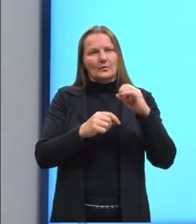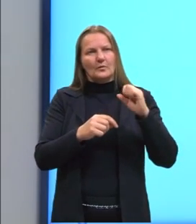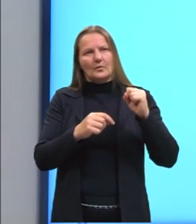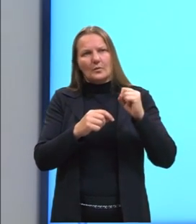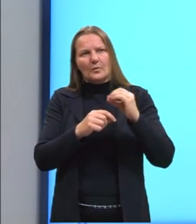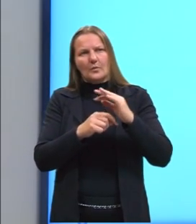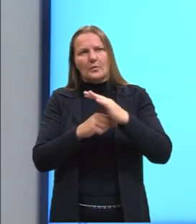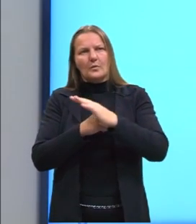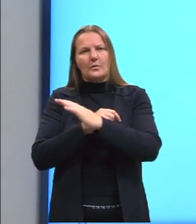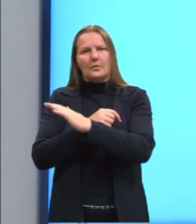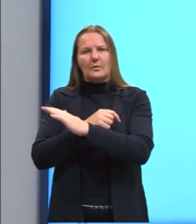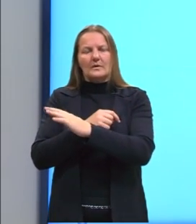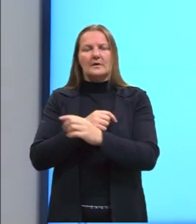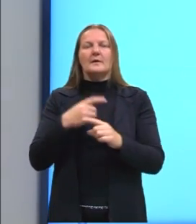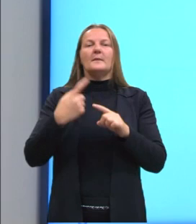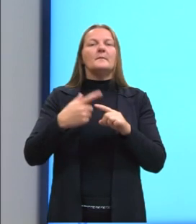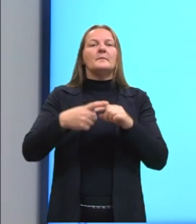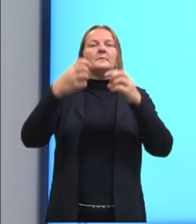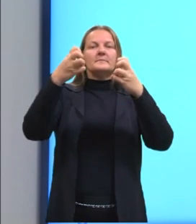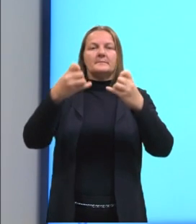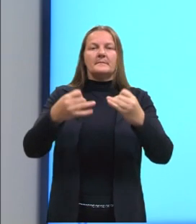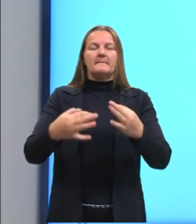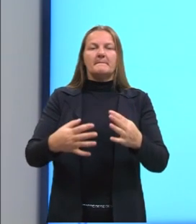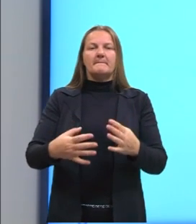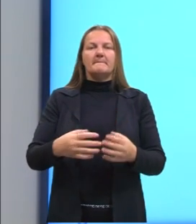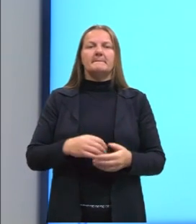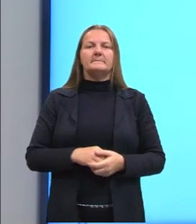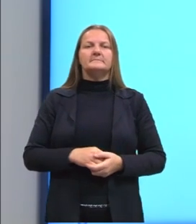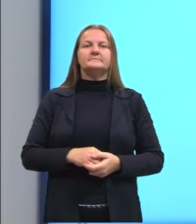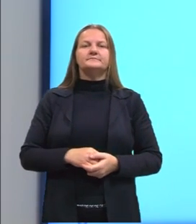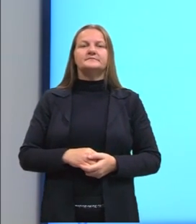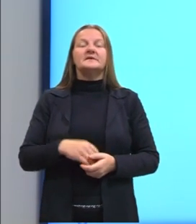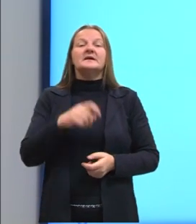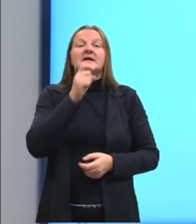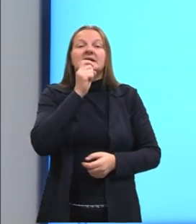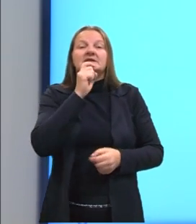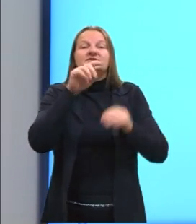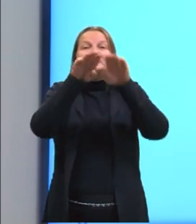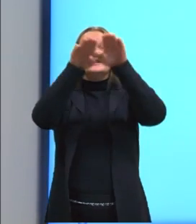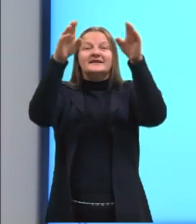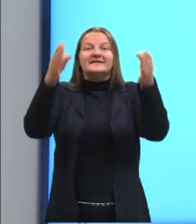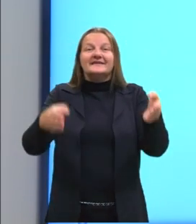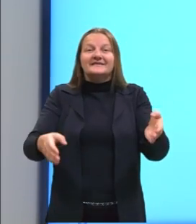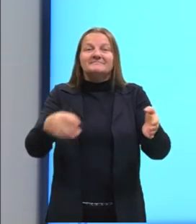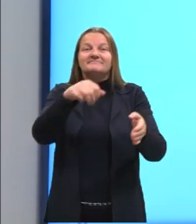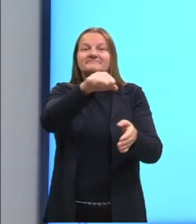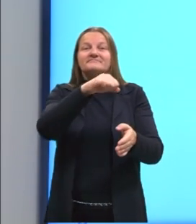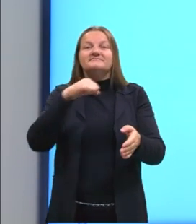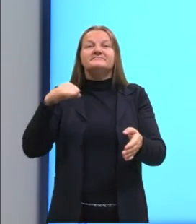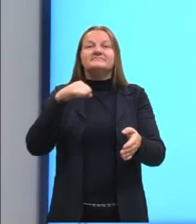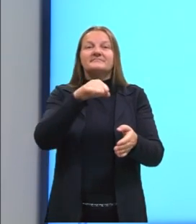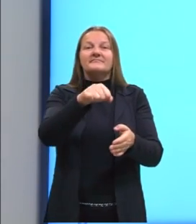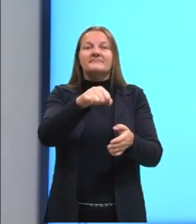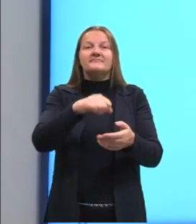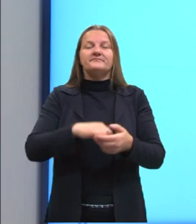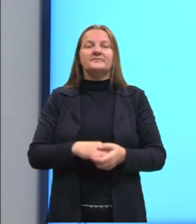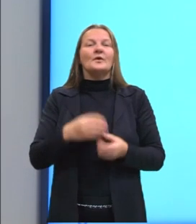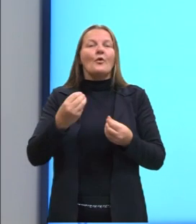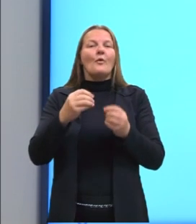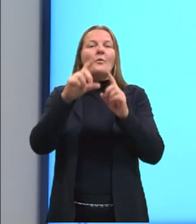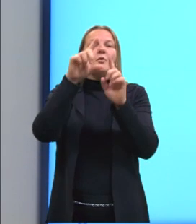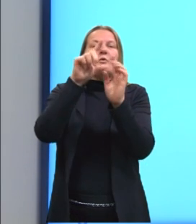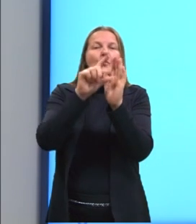parte. Por si mesmo. Por quê? Porque, senão, a geladeira não iria funcionar, né, Porque, como que eu estou, então, diminuindo a temperatura da